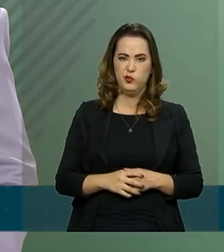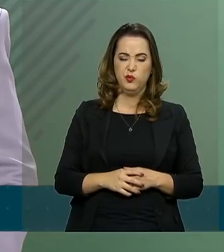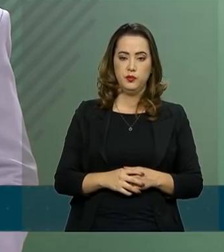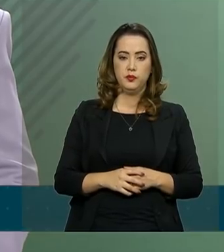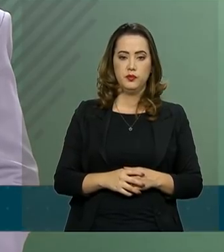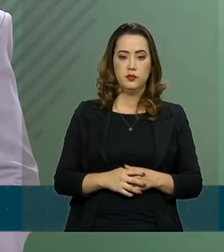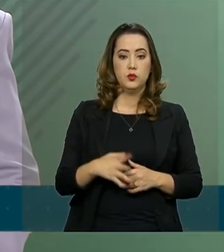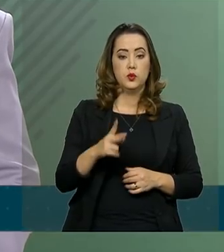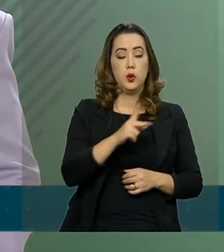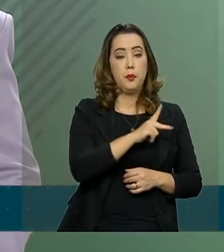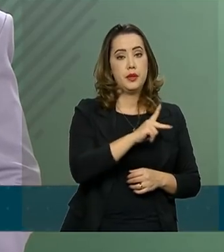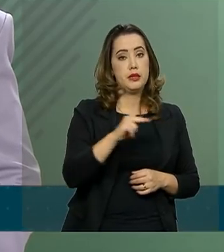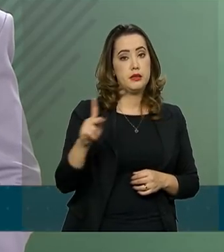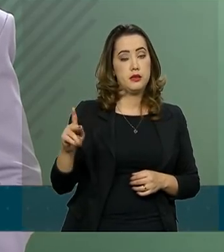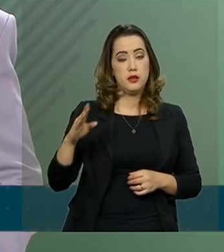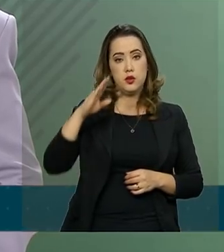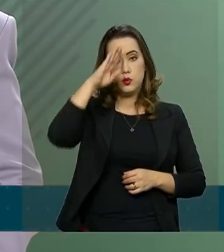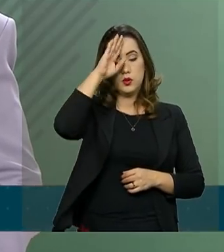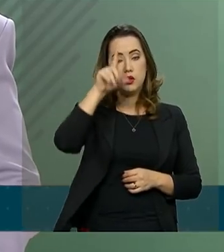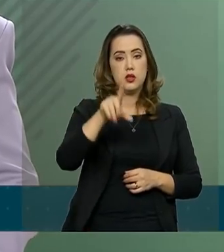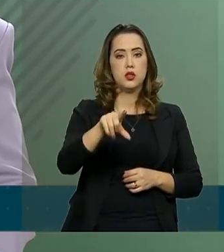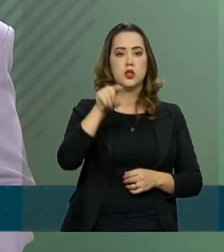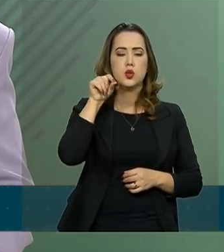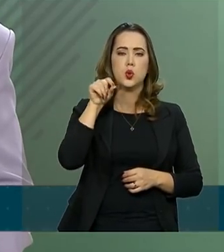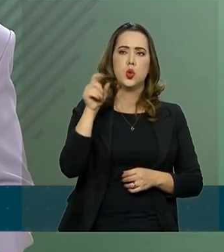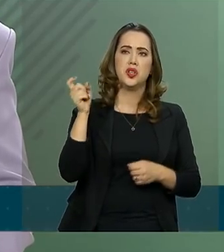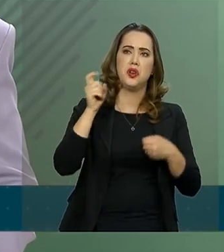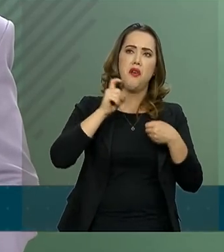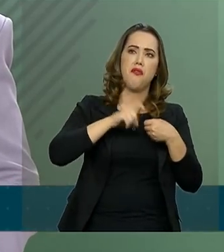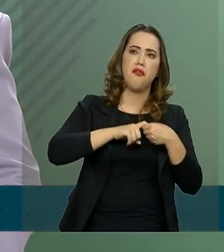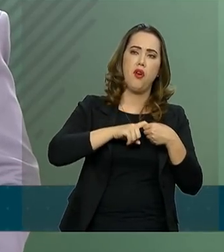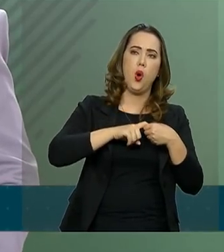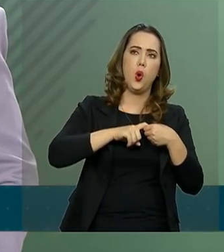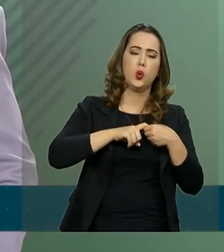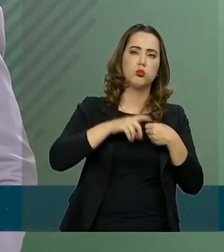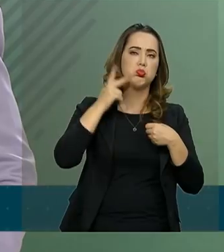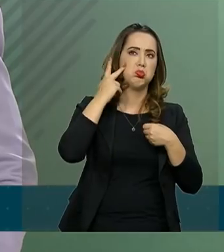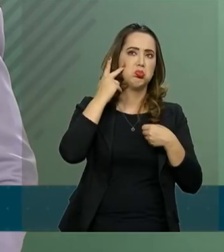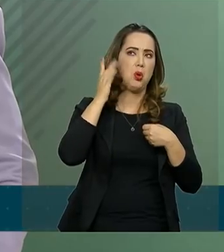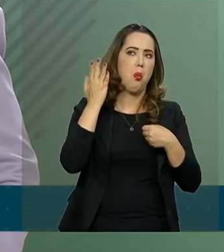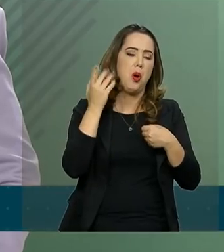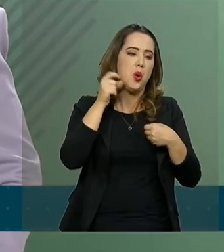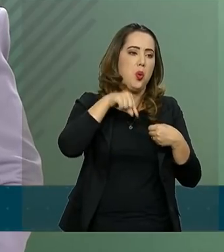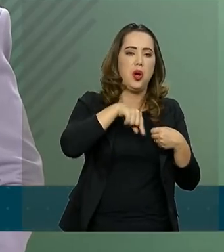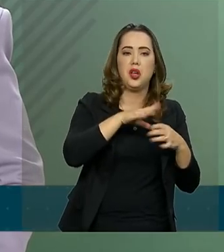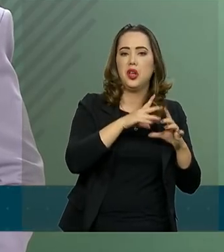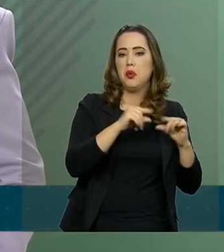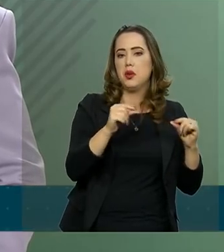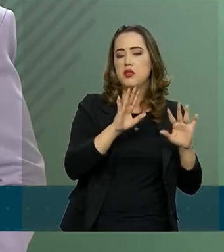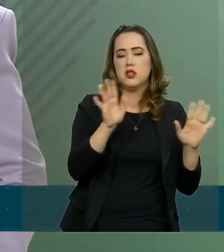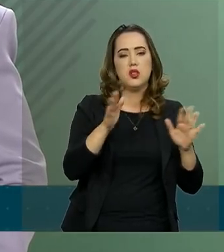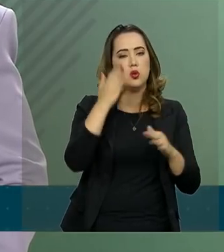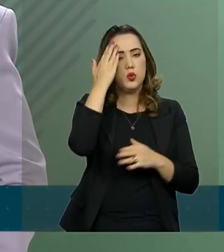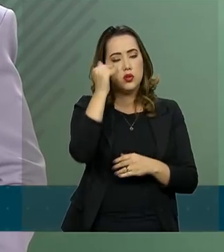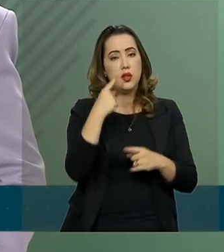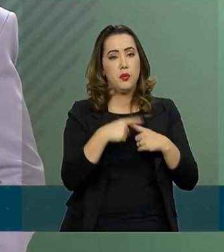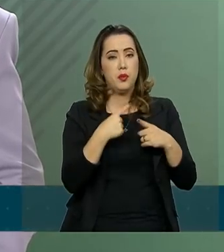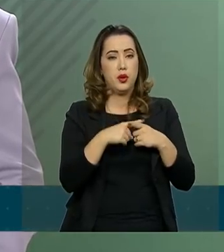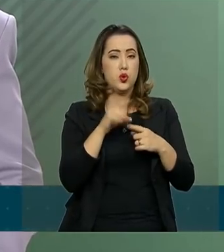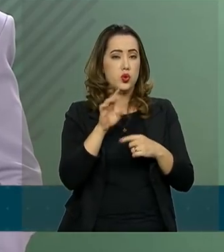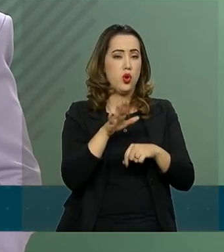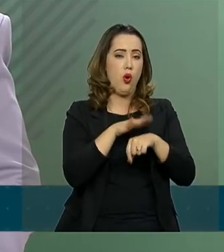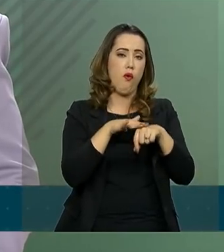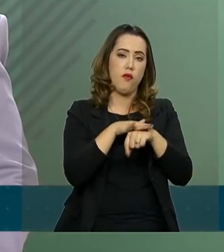O presidente decidiu no retorno de São Paulo. Não sei exatamente se já em São Paulo ou aqui, porque eu só tive a oportunidade de conversar com o presidente por